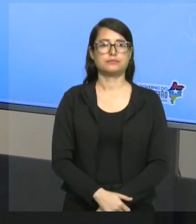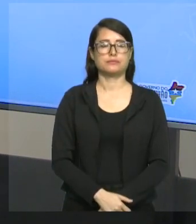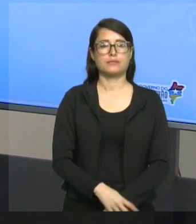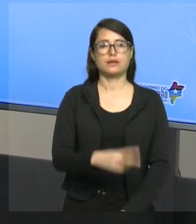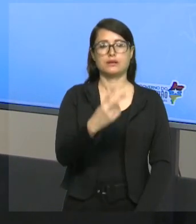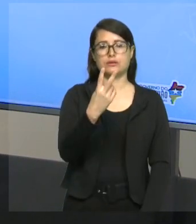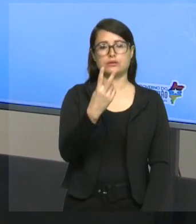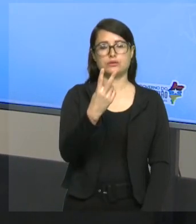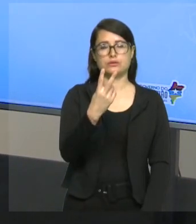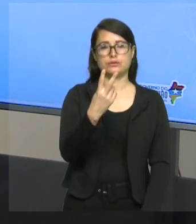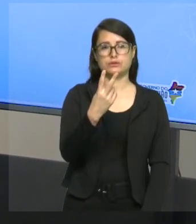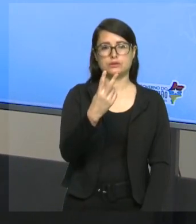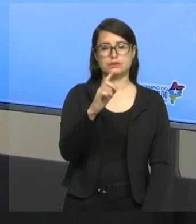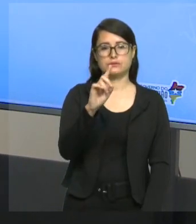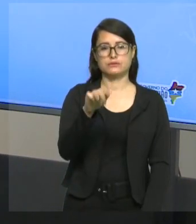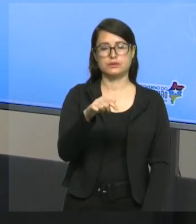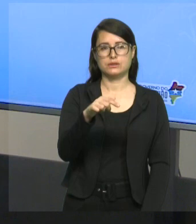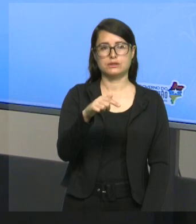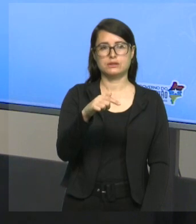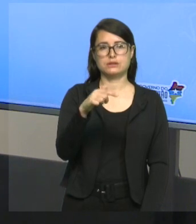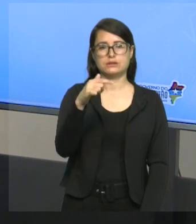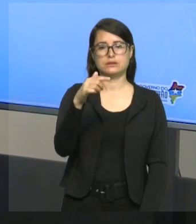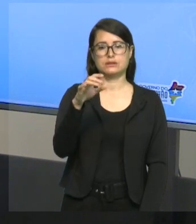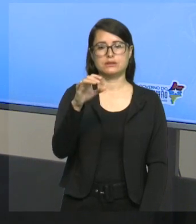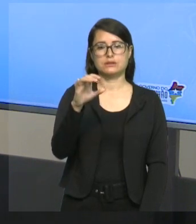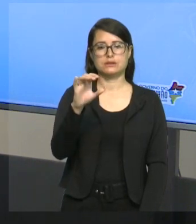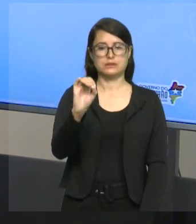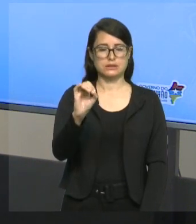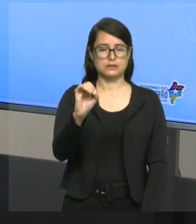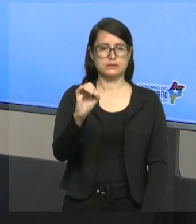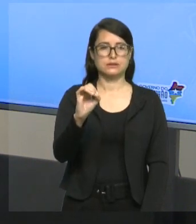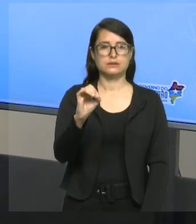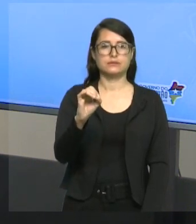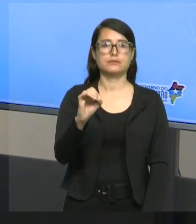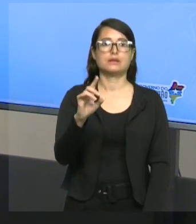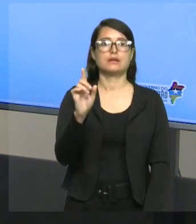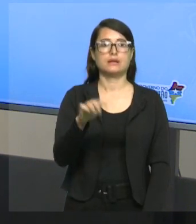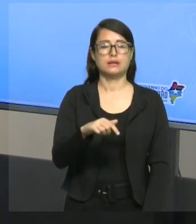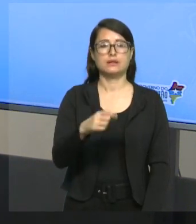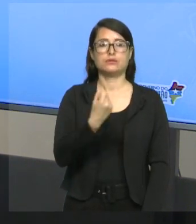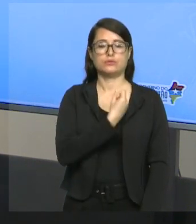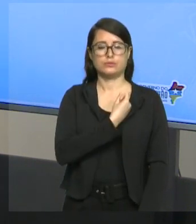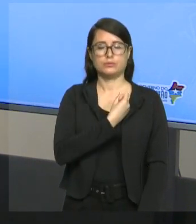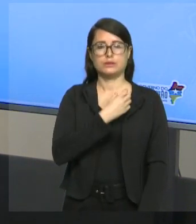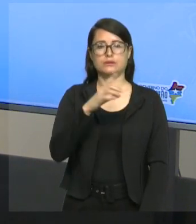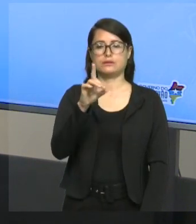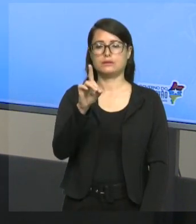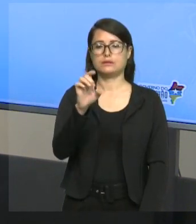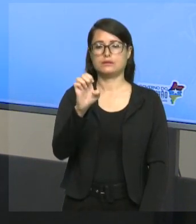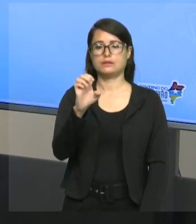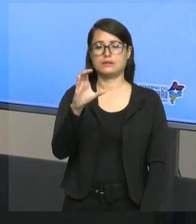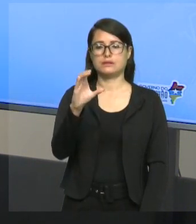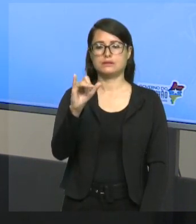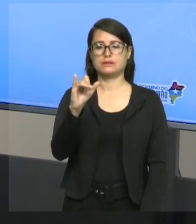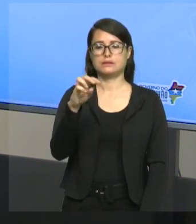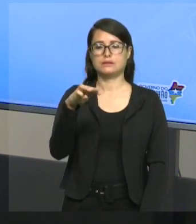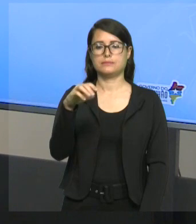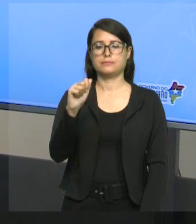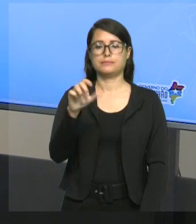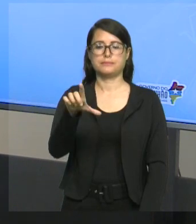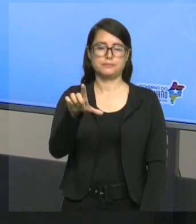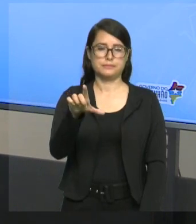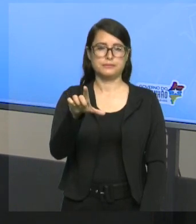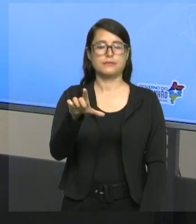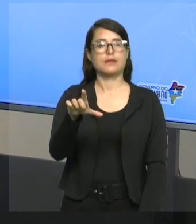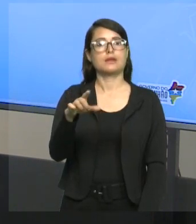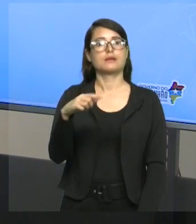,70 não é um número inteiro, é um número decimal, representa parte. E aí eu tenho uma nova